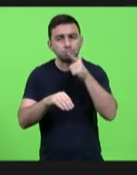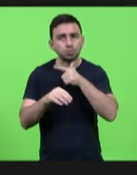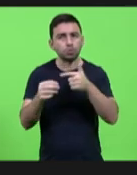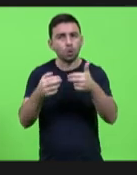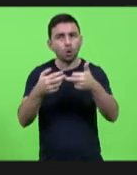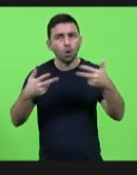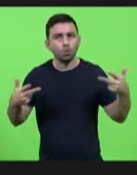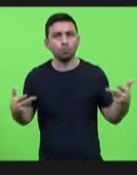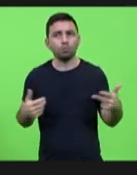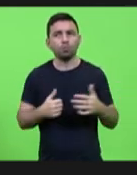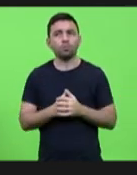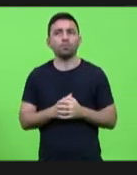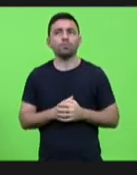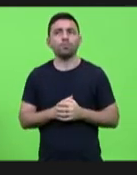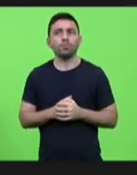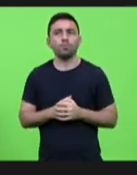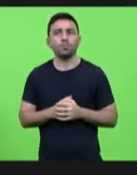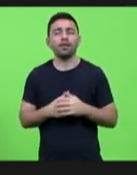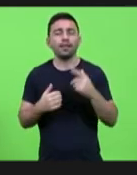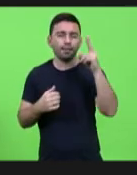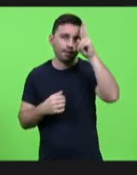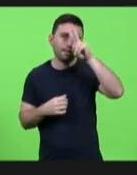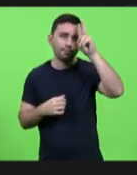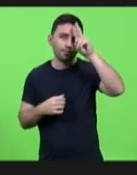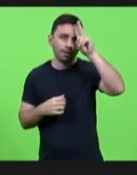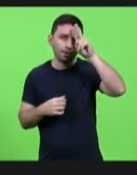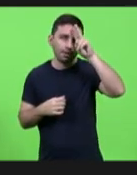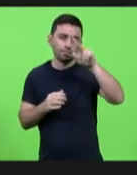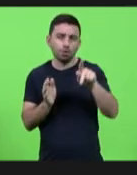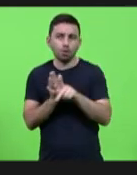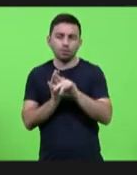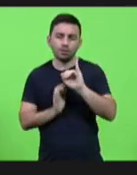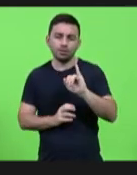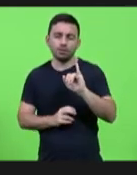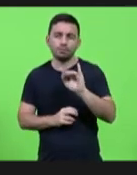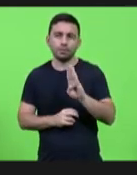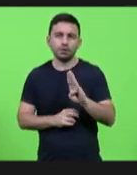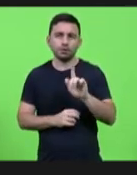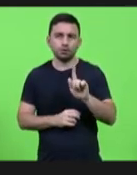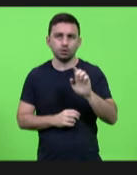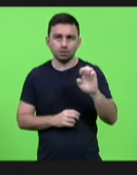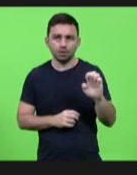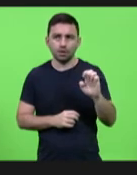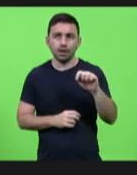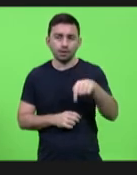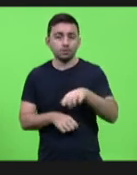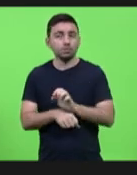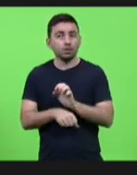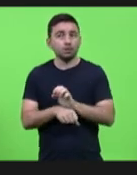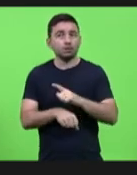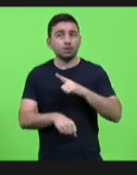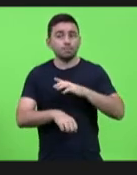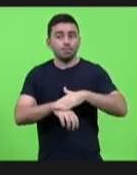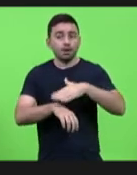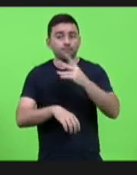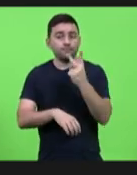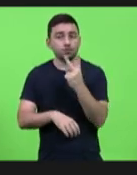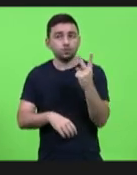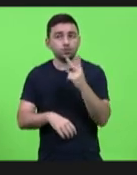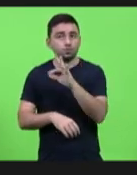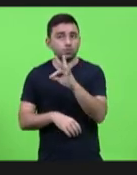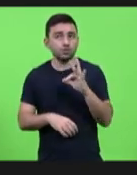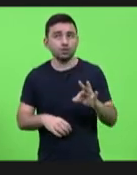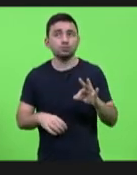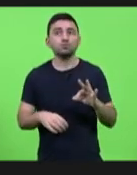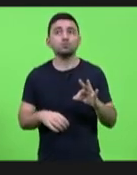Eu queria lembrar aqui, aproveitar, que de acordo com o IBGE, o nosso Estado tem mais de 22% da população com algum tipo de